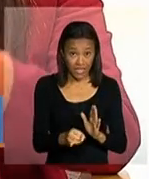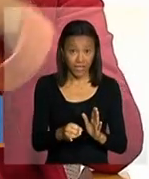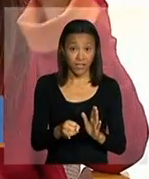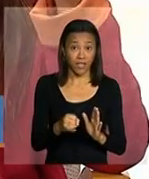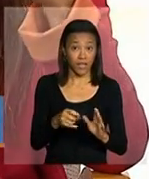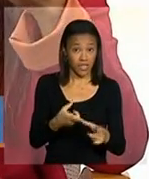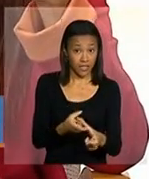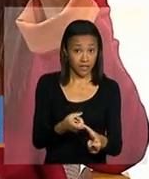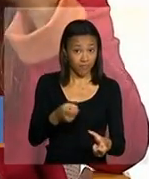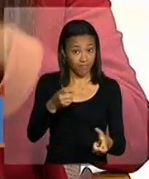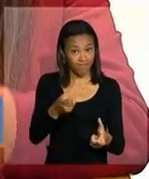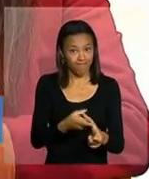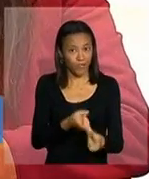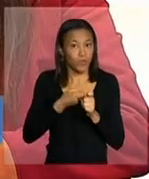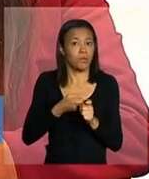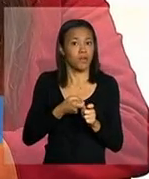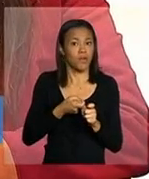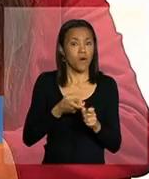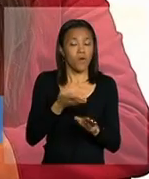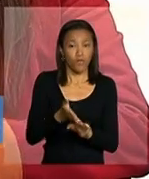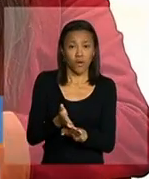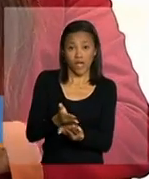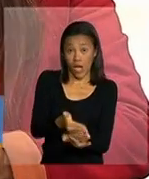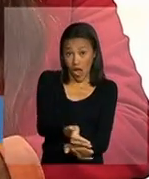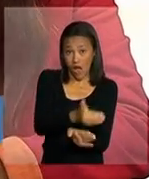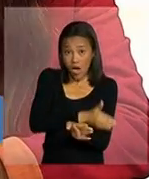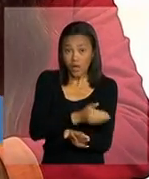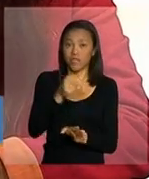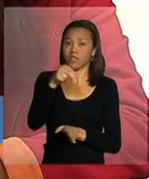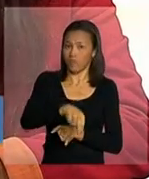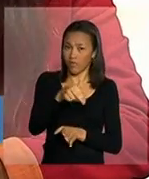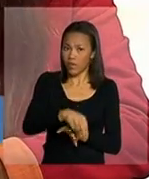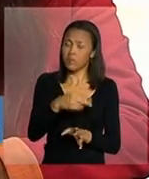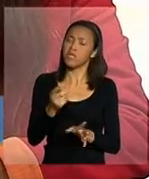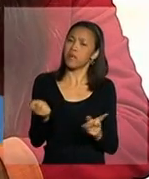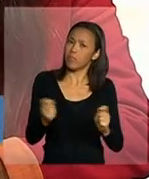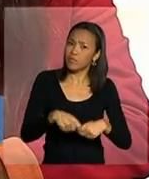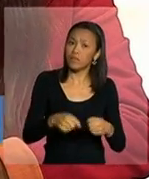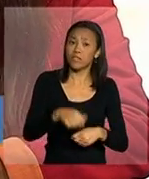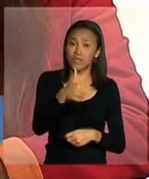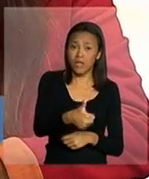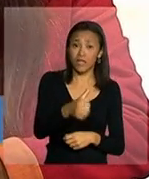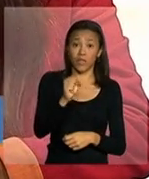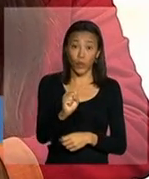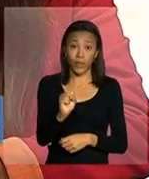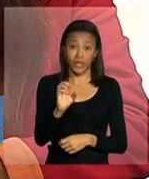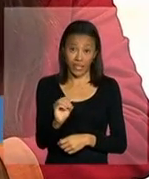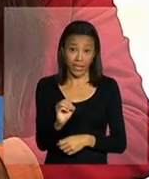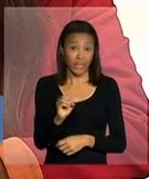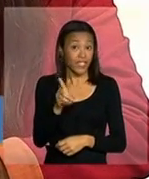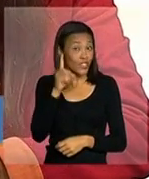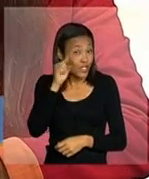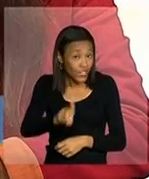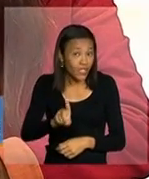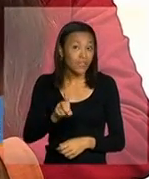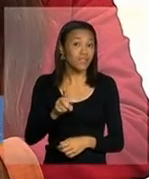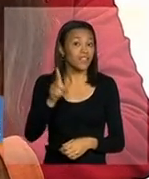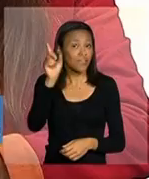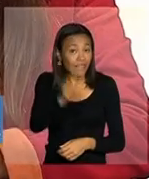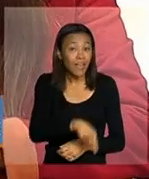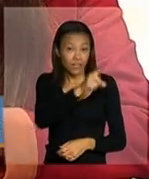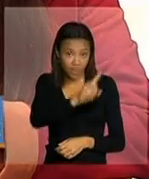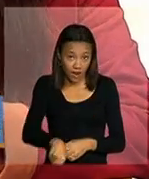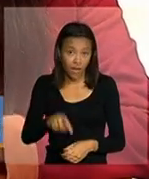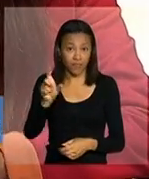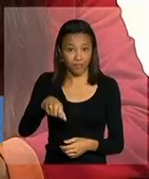suspensão foi em períodos anteriores ao de novembro e se ainda tiver no prazo de 180 dias que essa família está com benefício cancelado